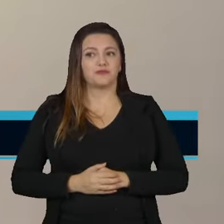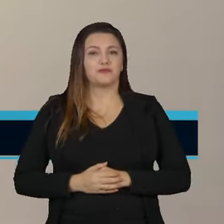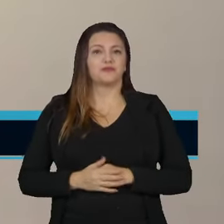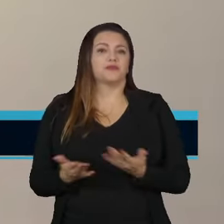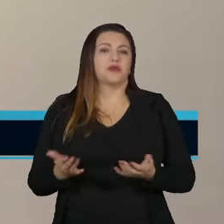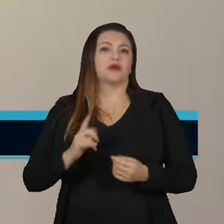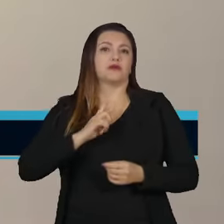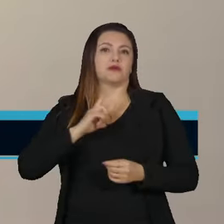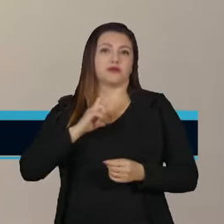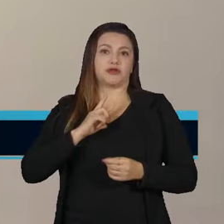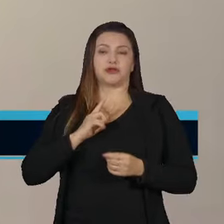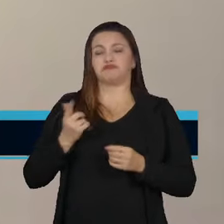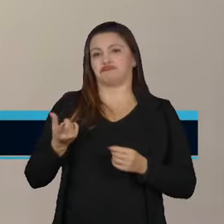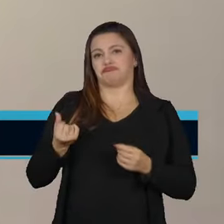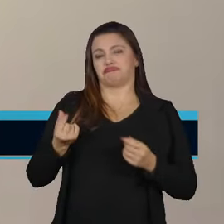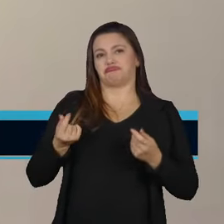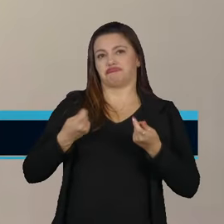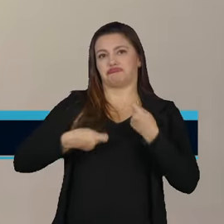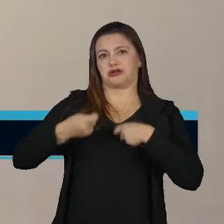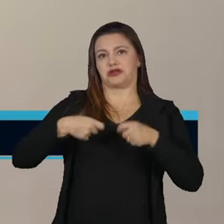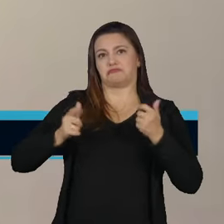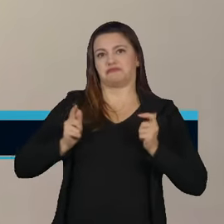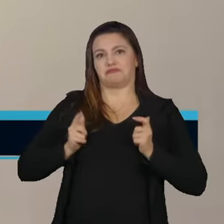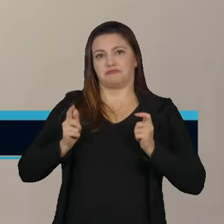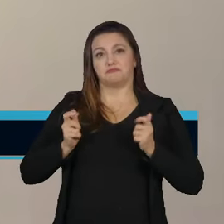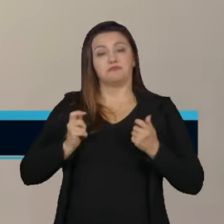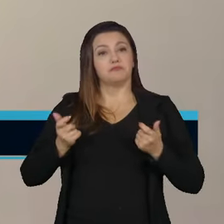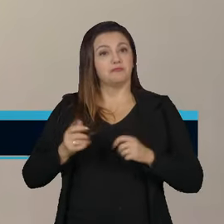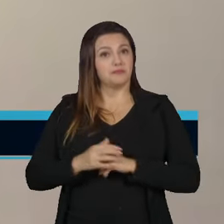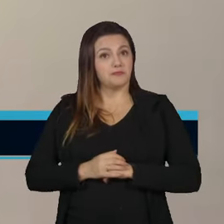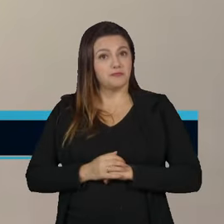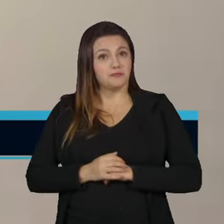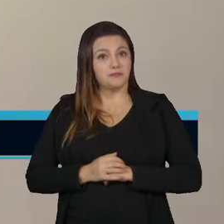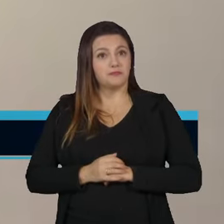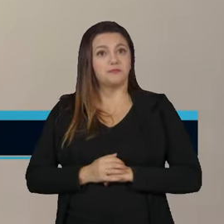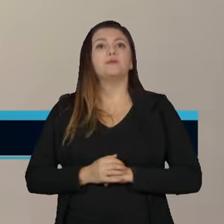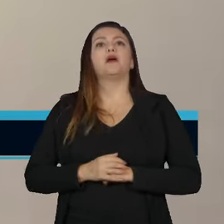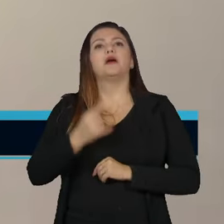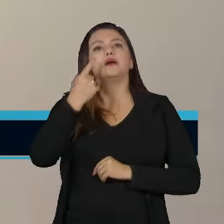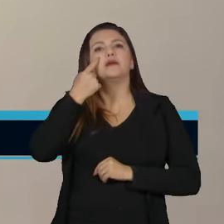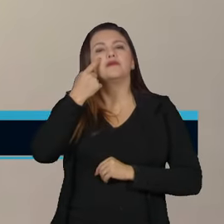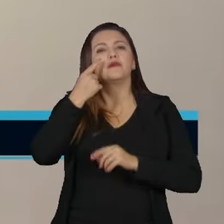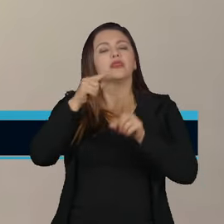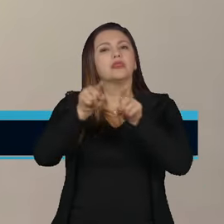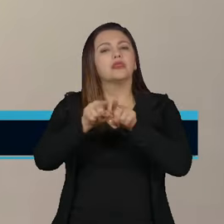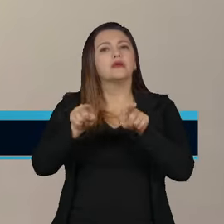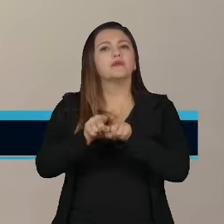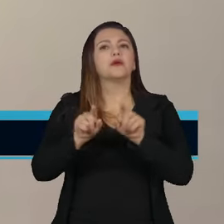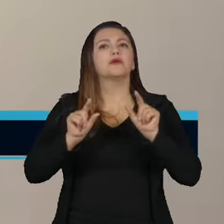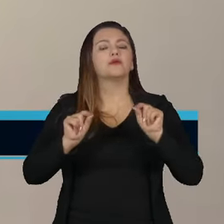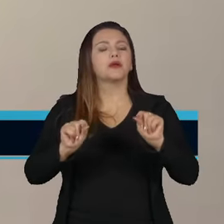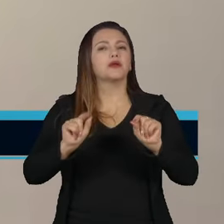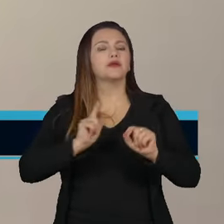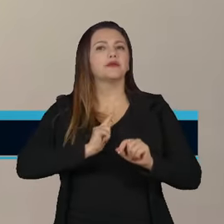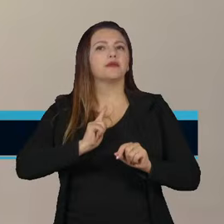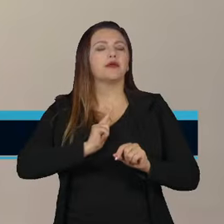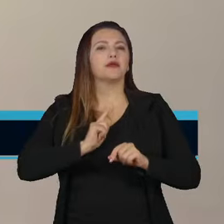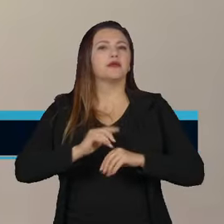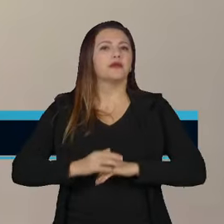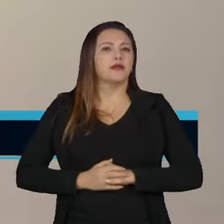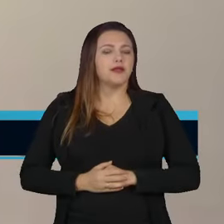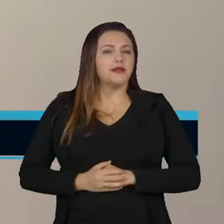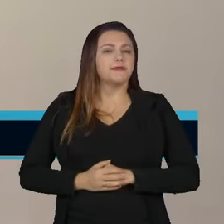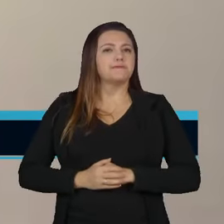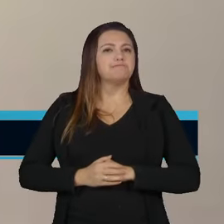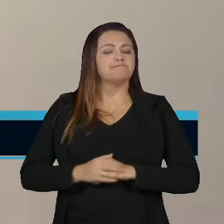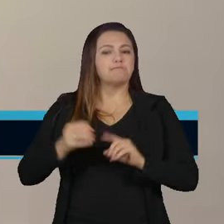poder aquisitivo, não alcança esse aumento de preços e vê também muito do